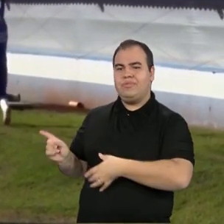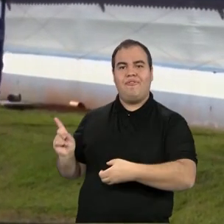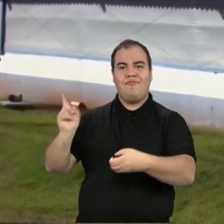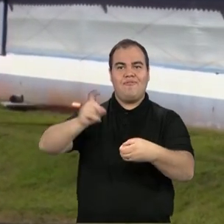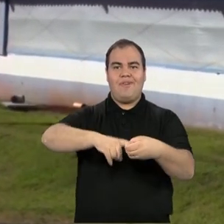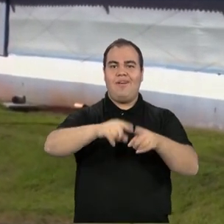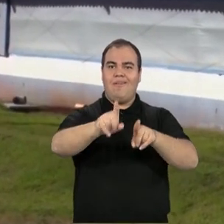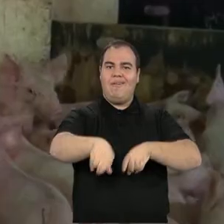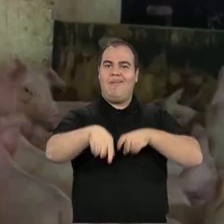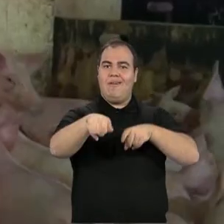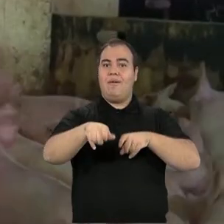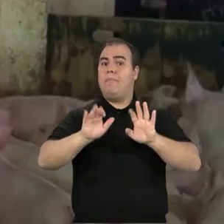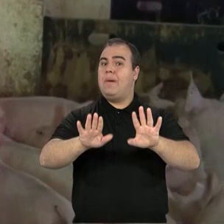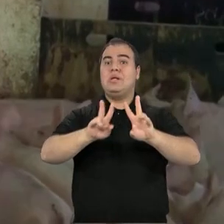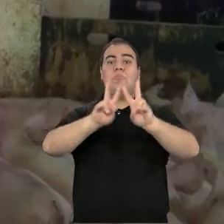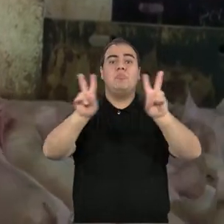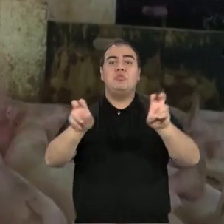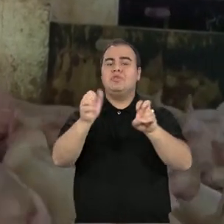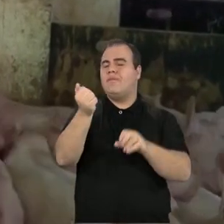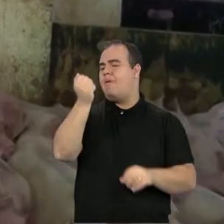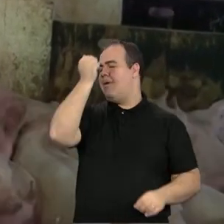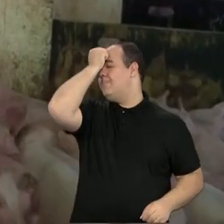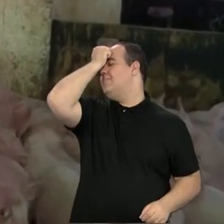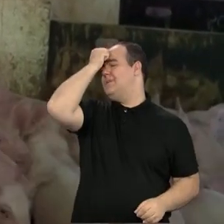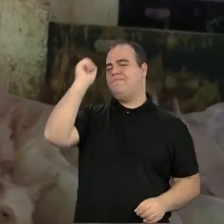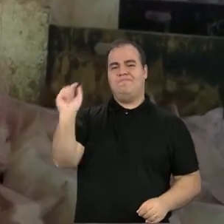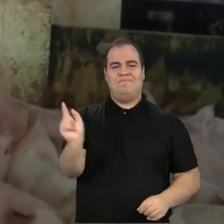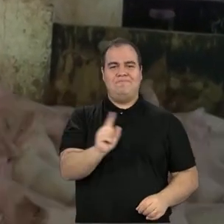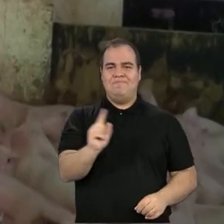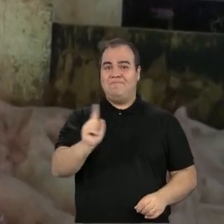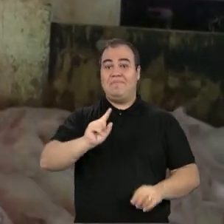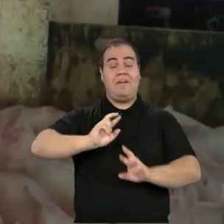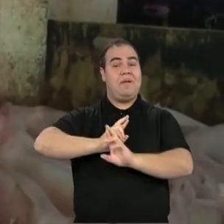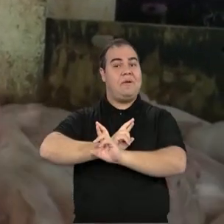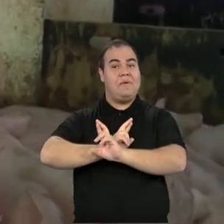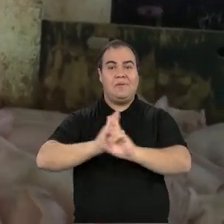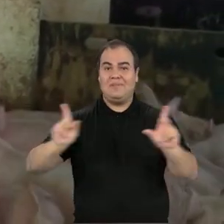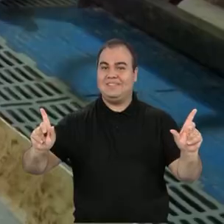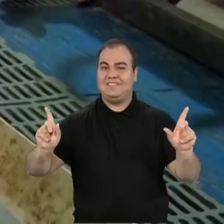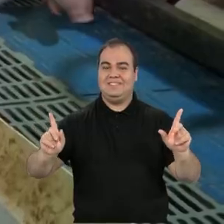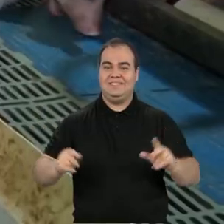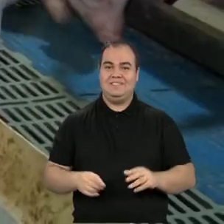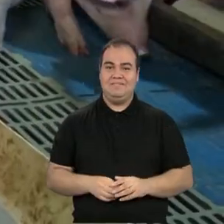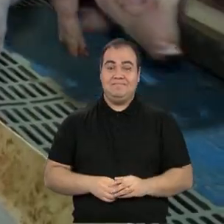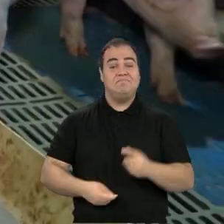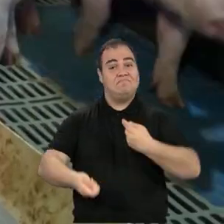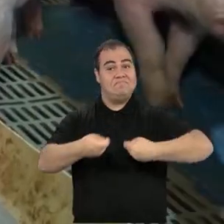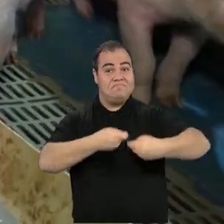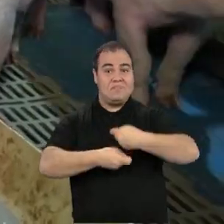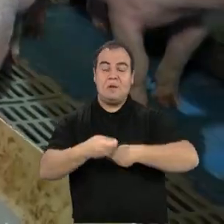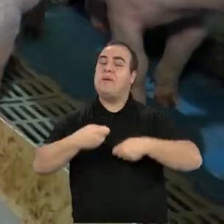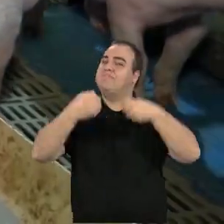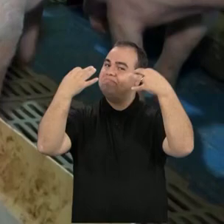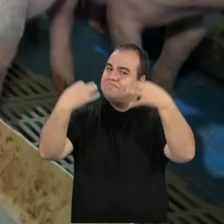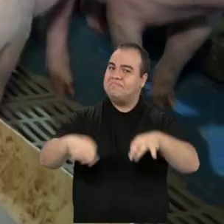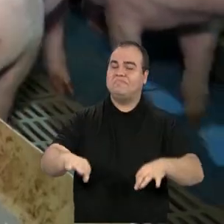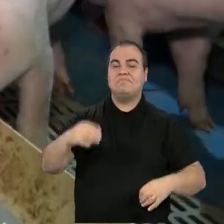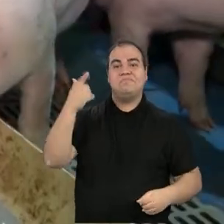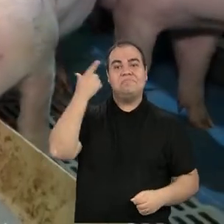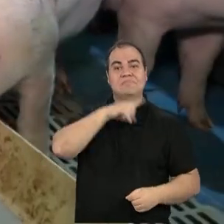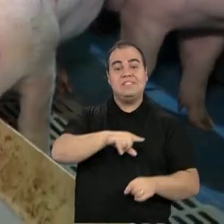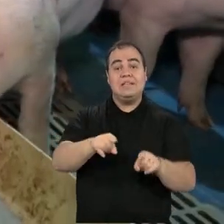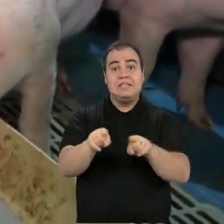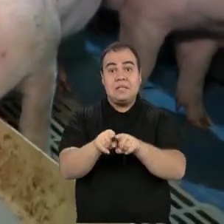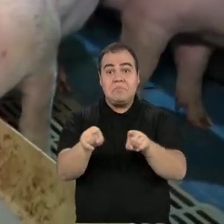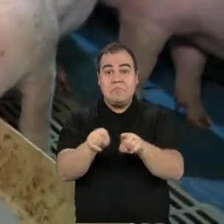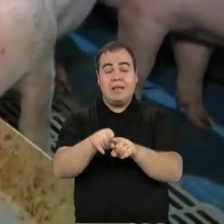Mas não é motivo para arrependimento, não. Muito pelo contrário, o negócio deu certo. Além